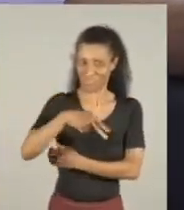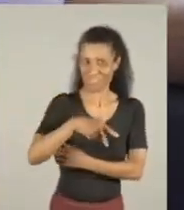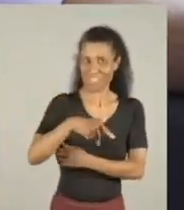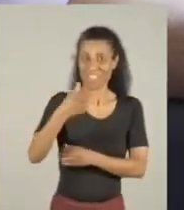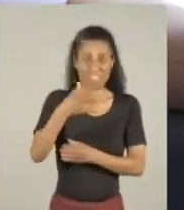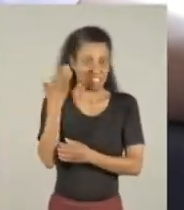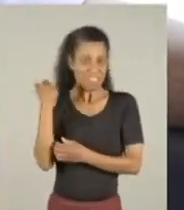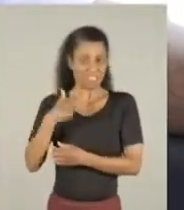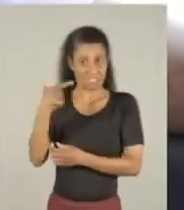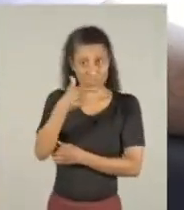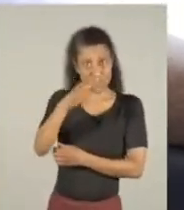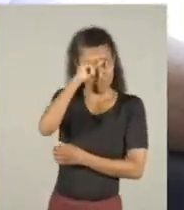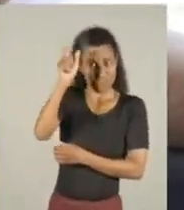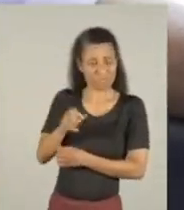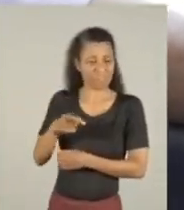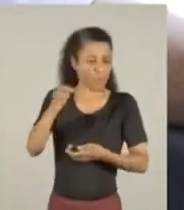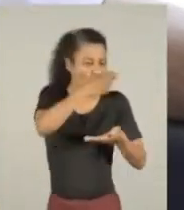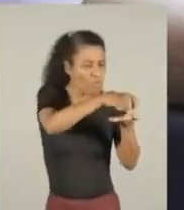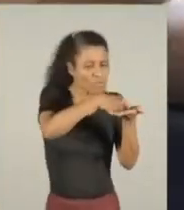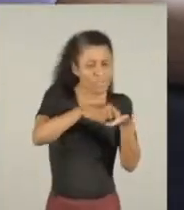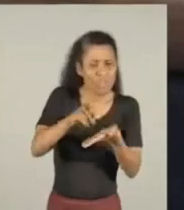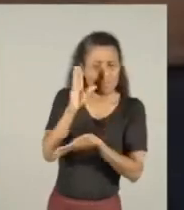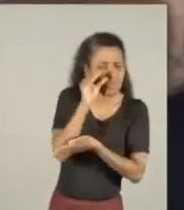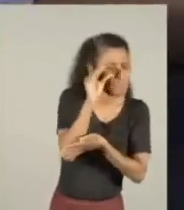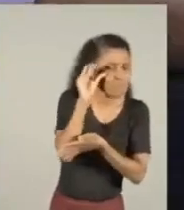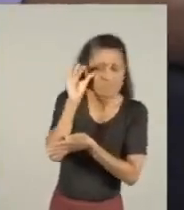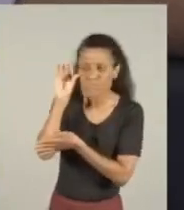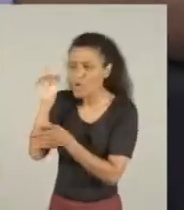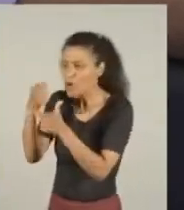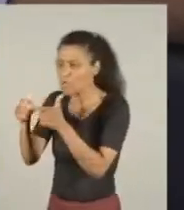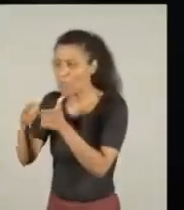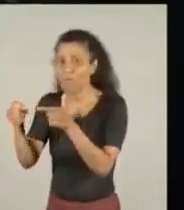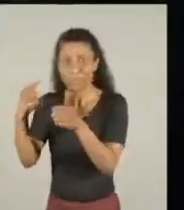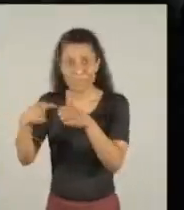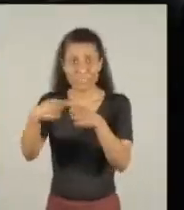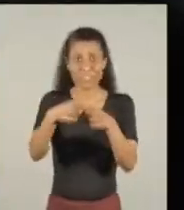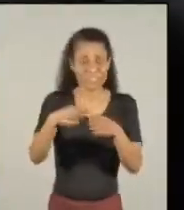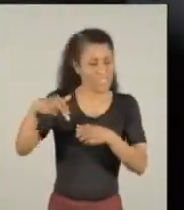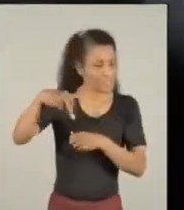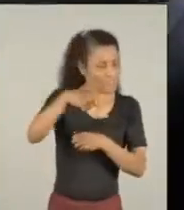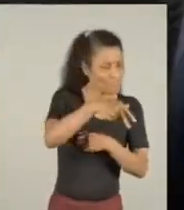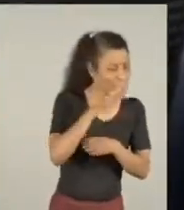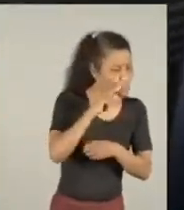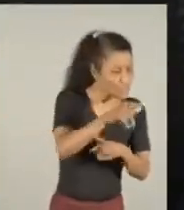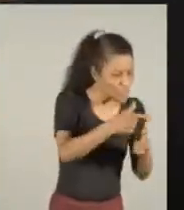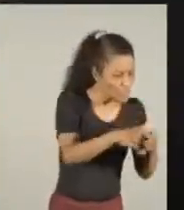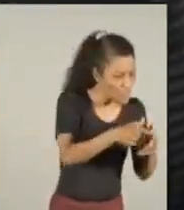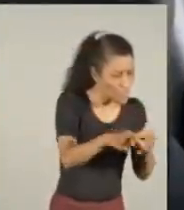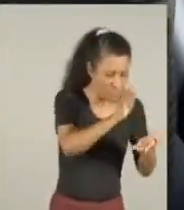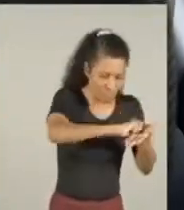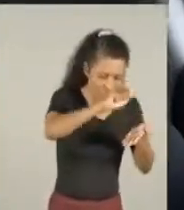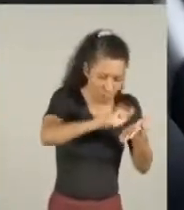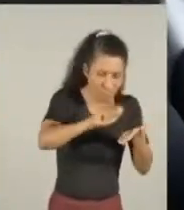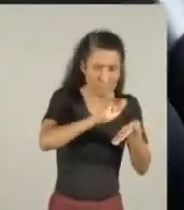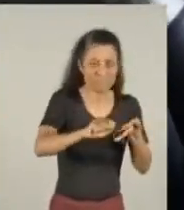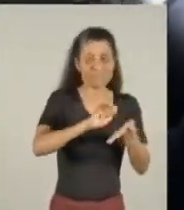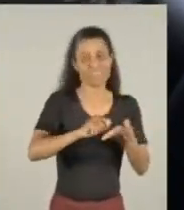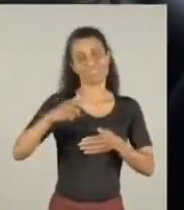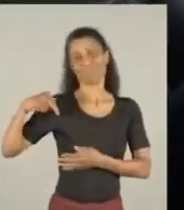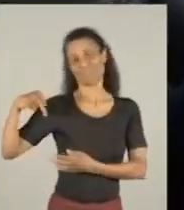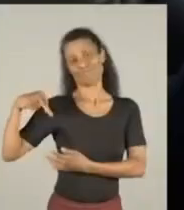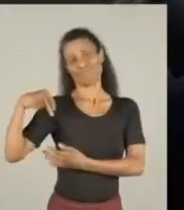-prefeito eu anotava muitas coisas, olha, tem um buraco aqui, tem um buraco de mobilidade urbana lá. Então eu posso dizer que caminhei por